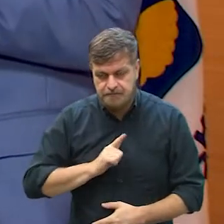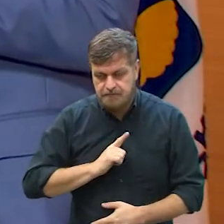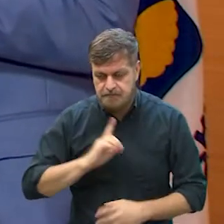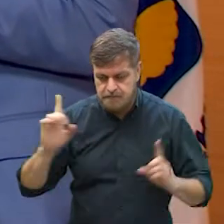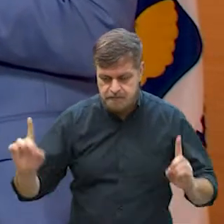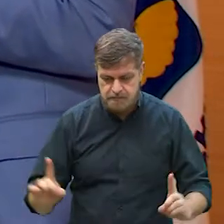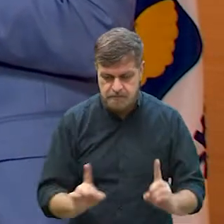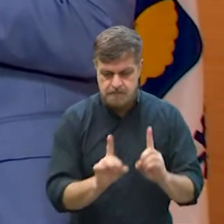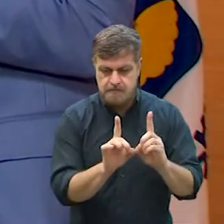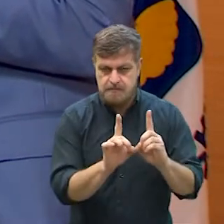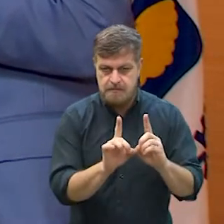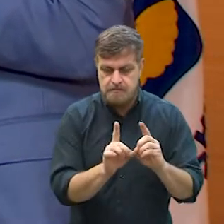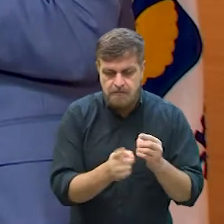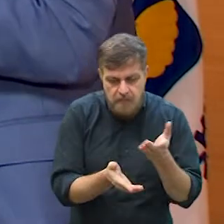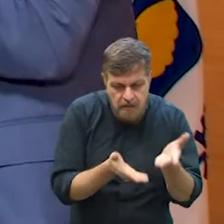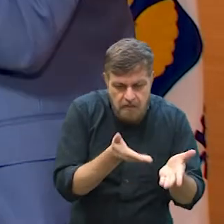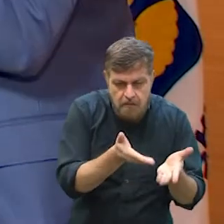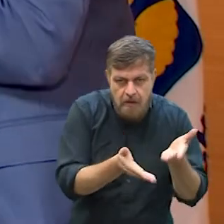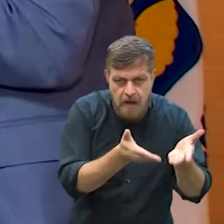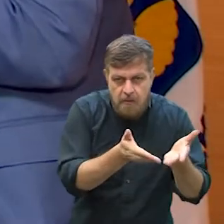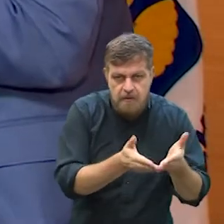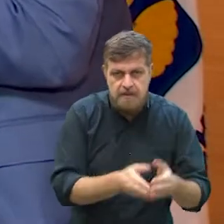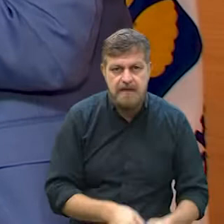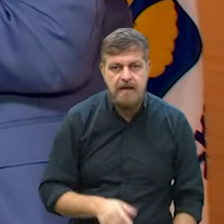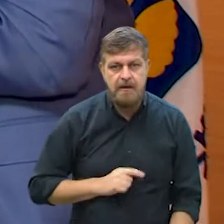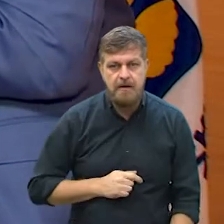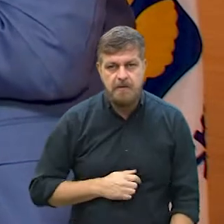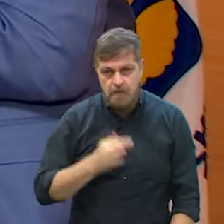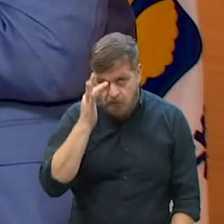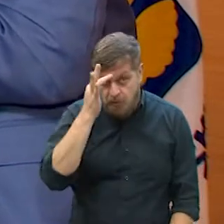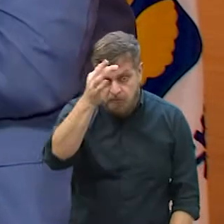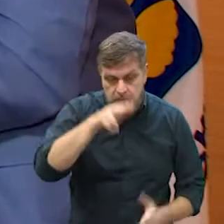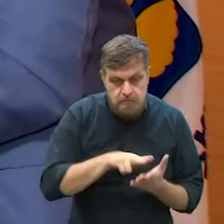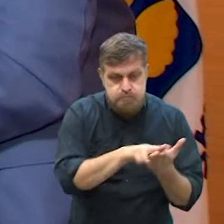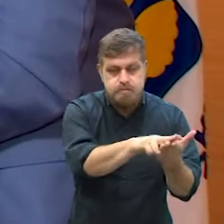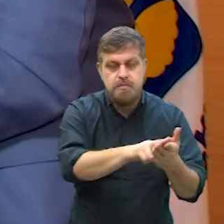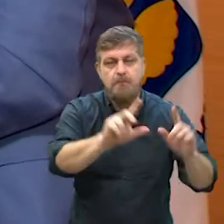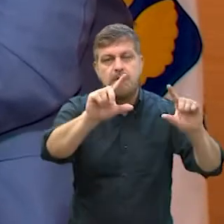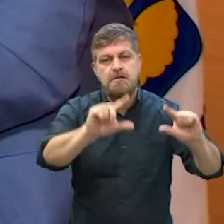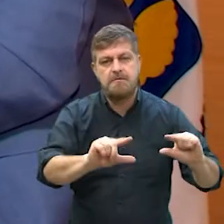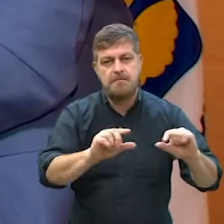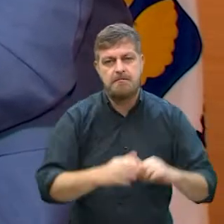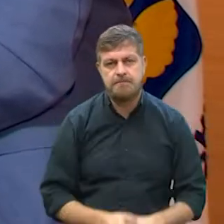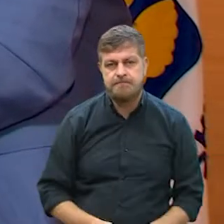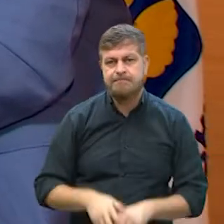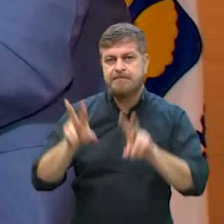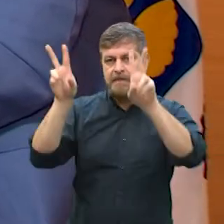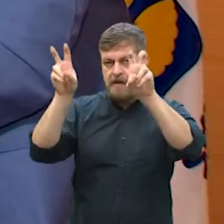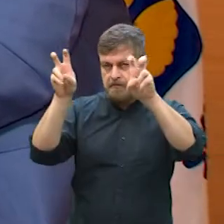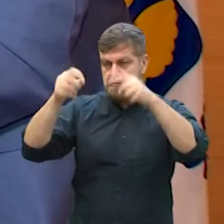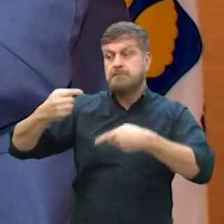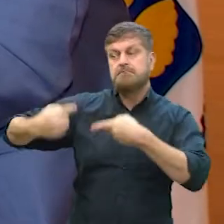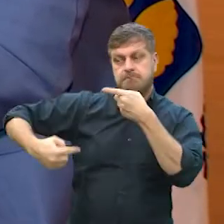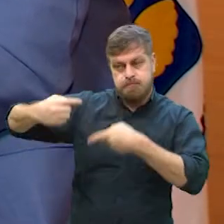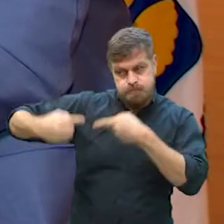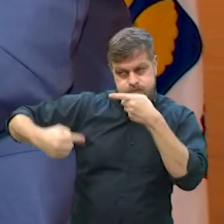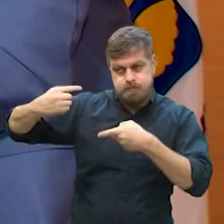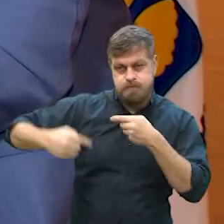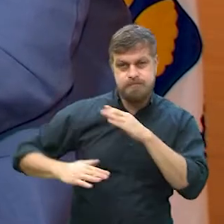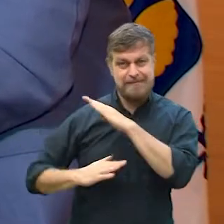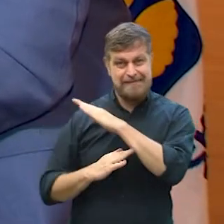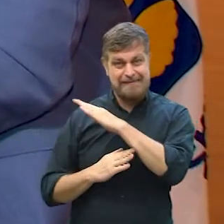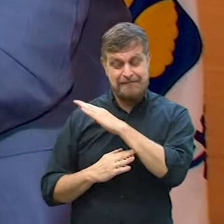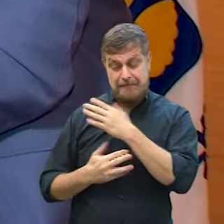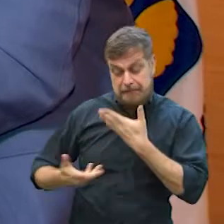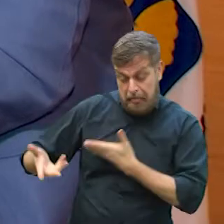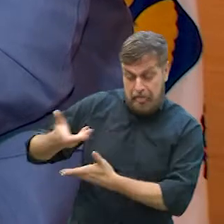essa pessoa, a gente diminui a chance dele ser internado. E esse é um assunto que tem sido bem discutido aqui na